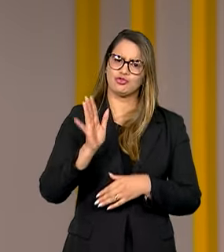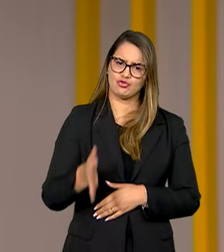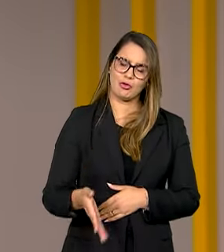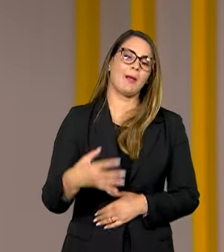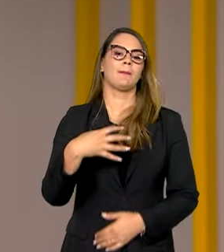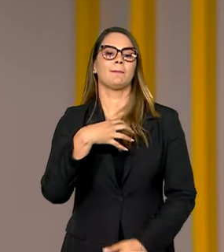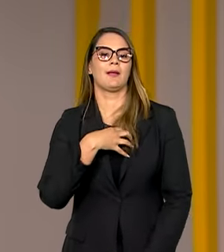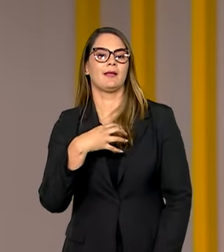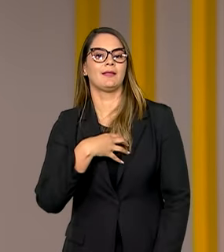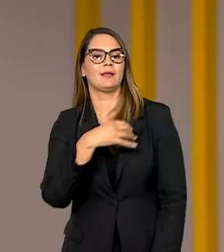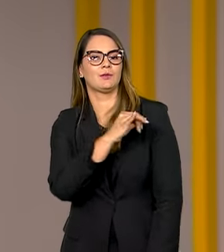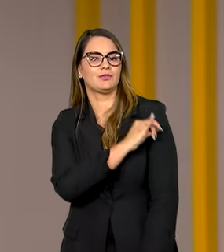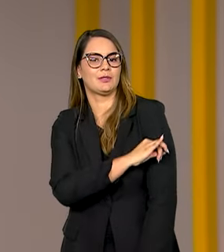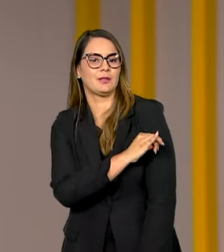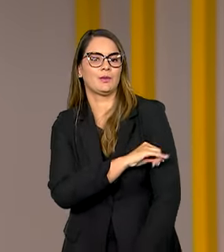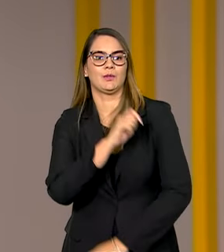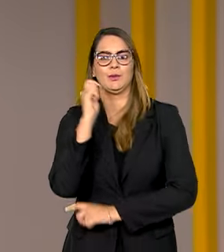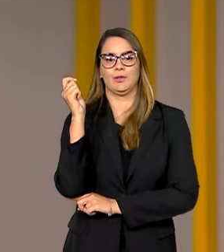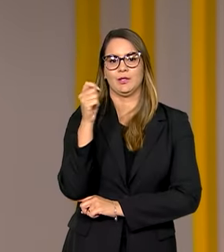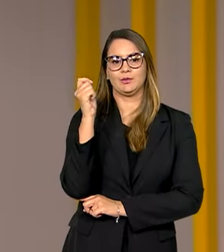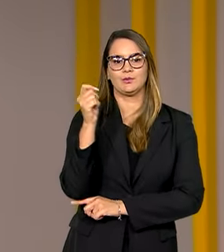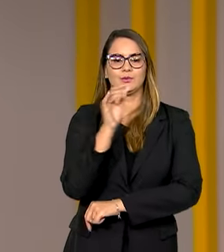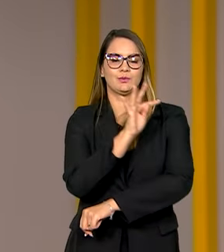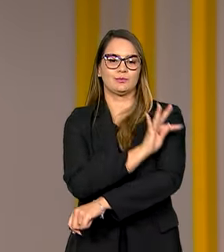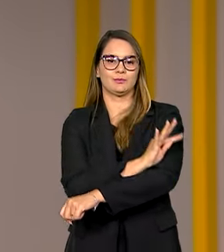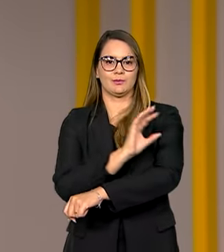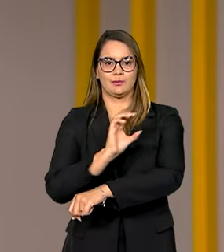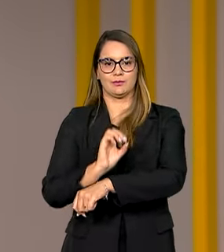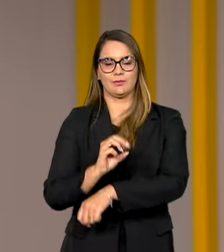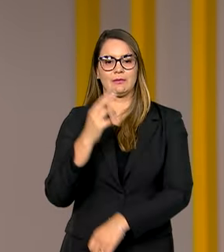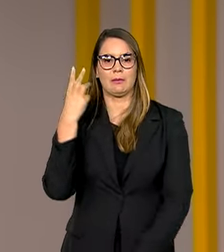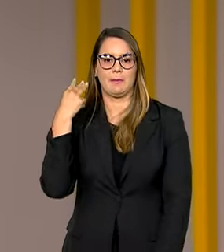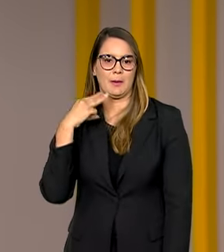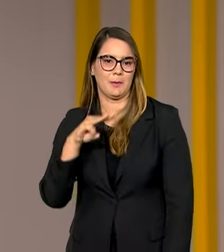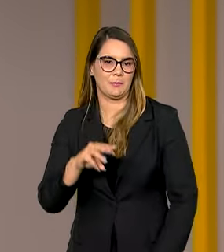pelos estados da Bahia, Rio de Janeiro, Rio Grande do Sul, Tocantins e Maranhão.